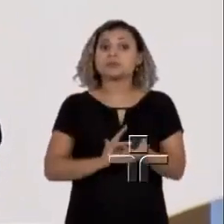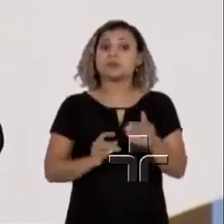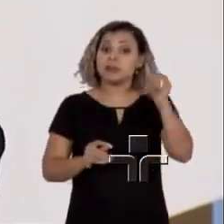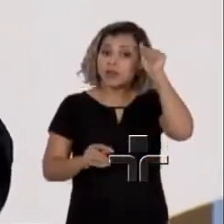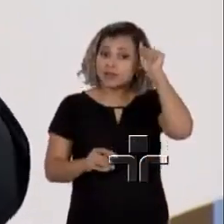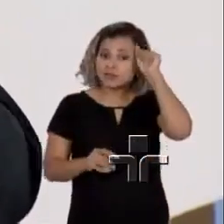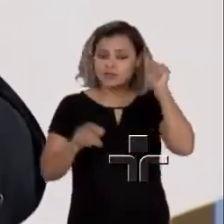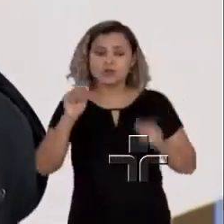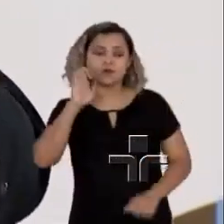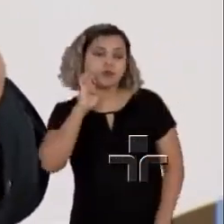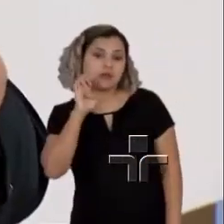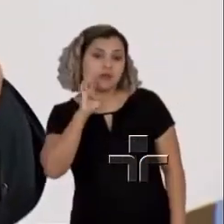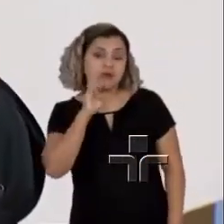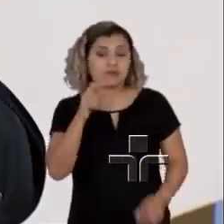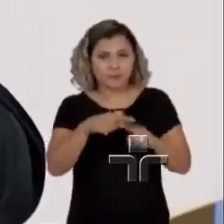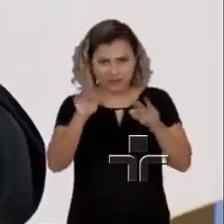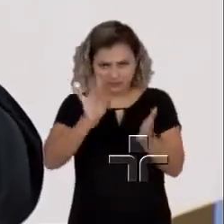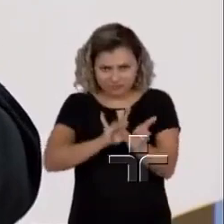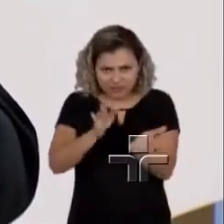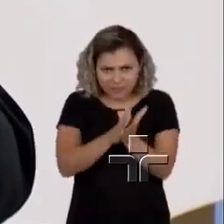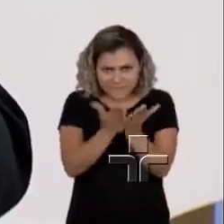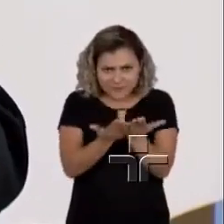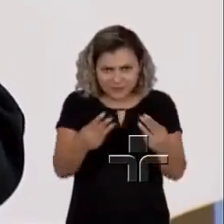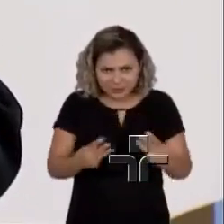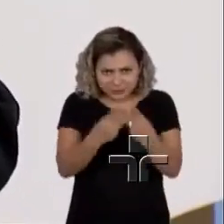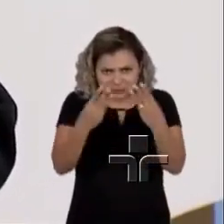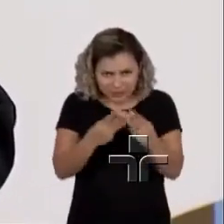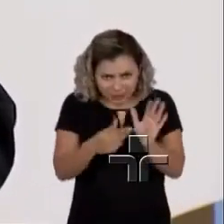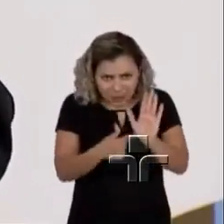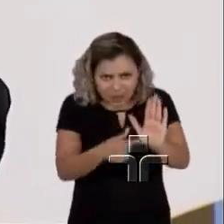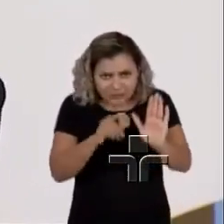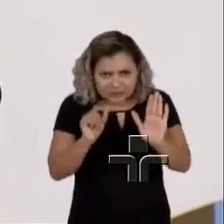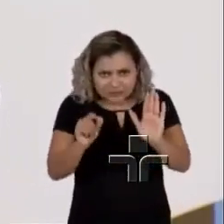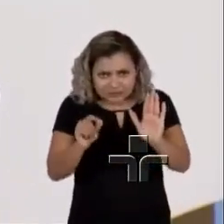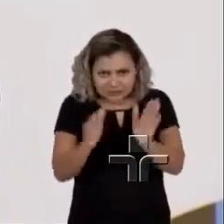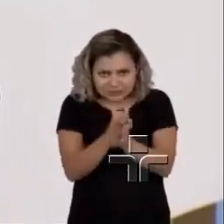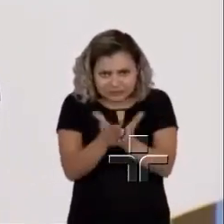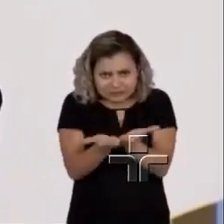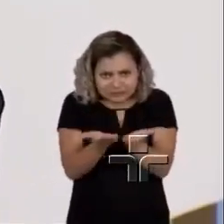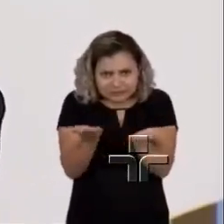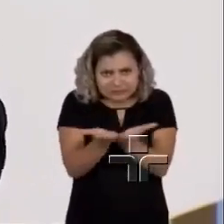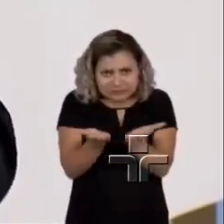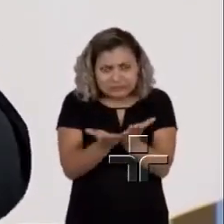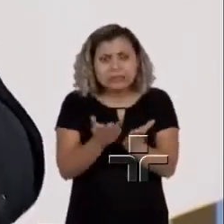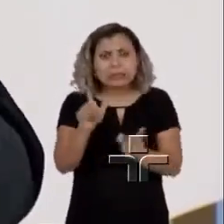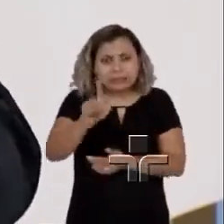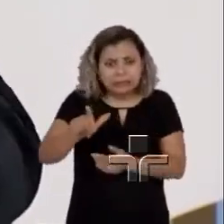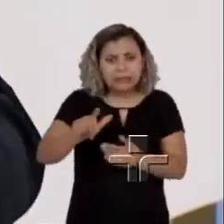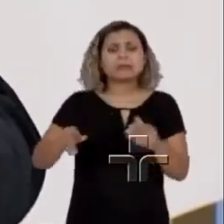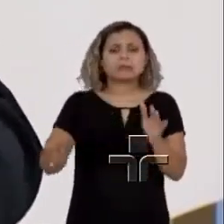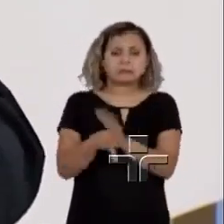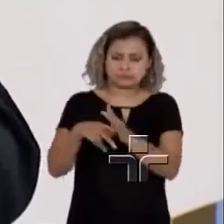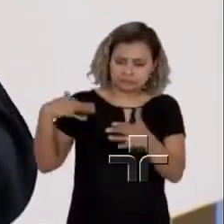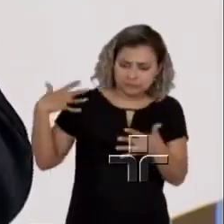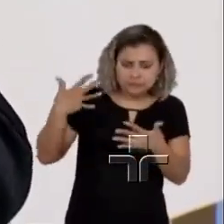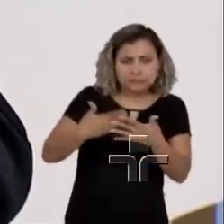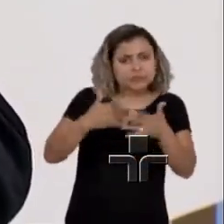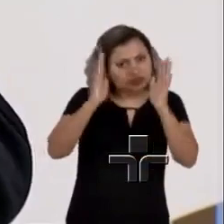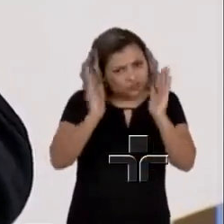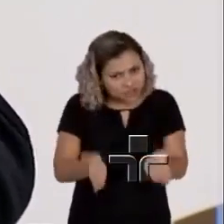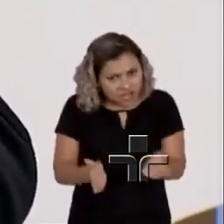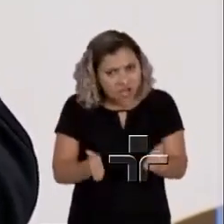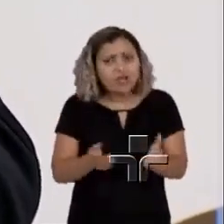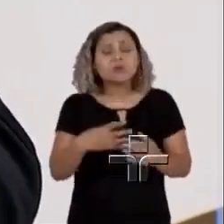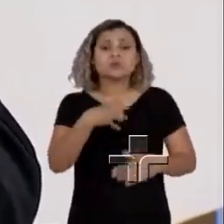elaboração, nem na Bíblia judaica, nem na Bíblia cristã ou na literatura islâmica, de alguma coisa que